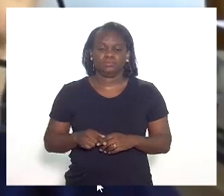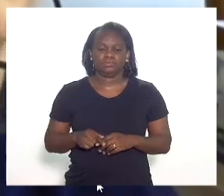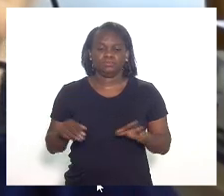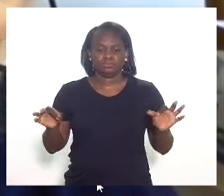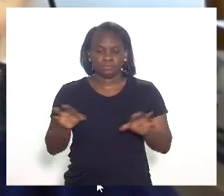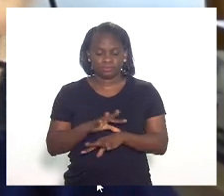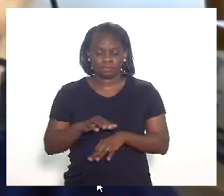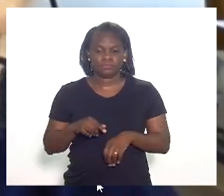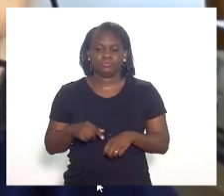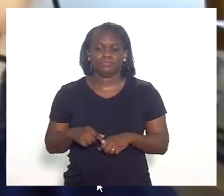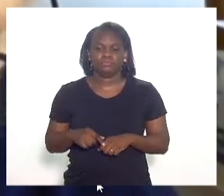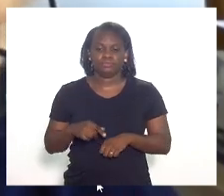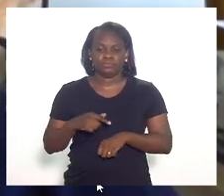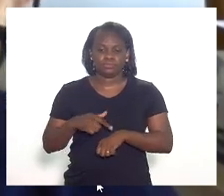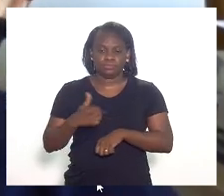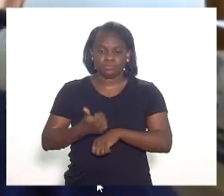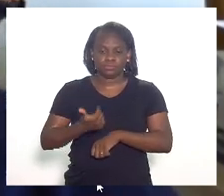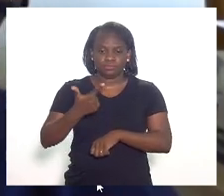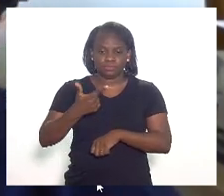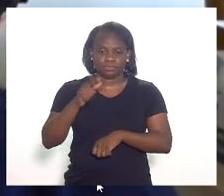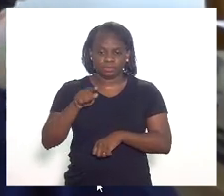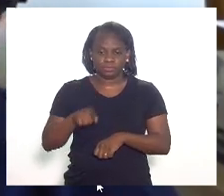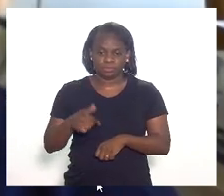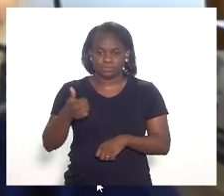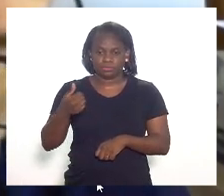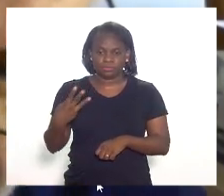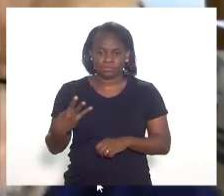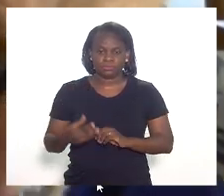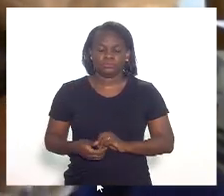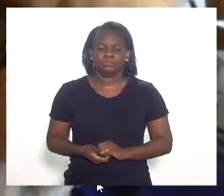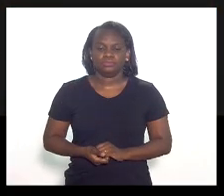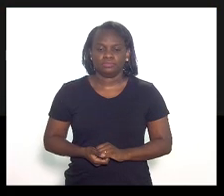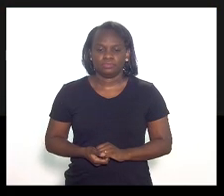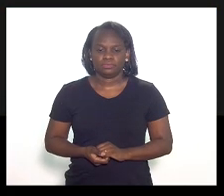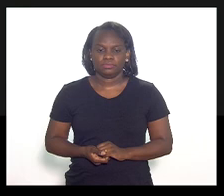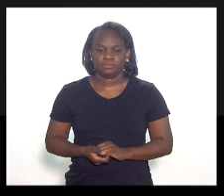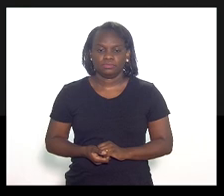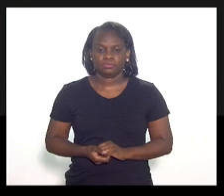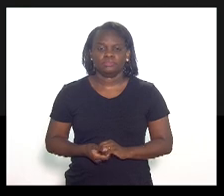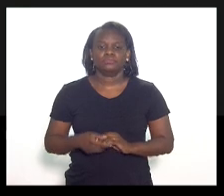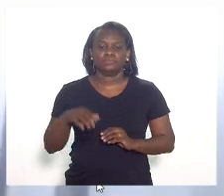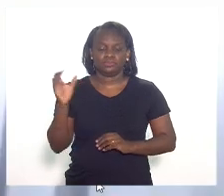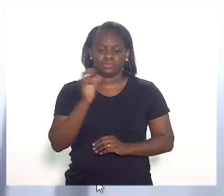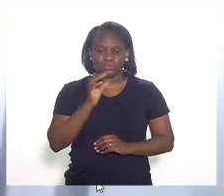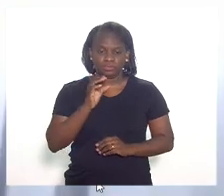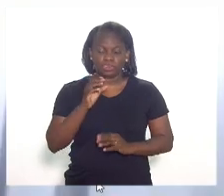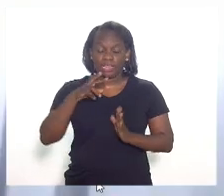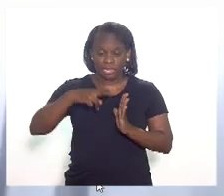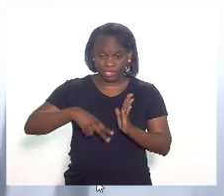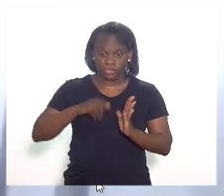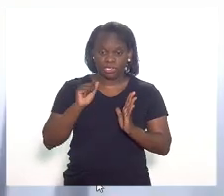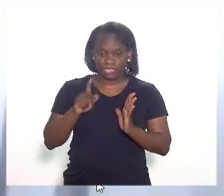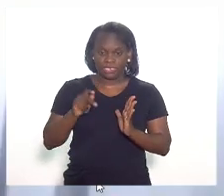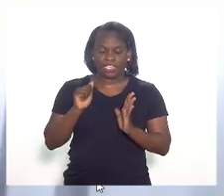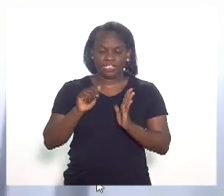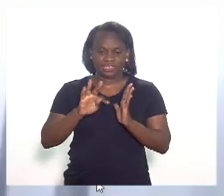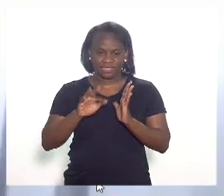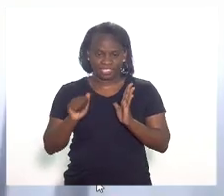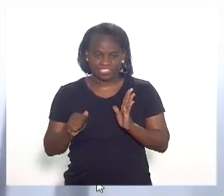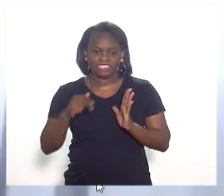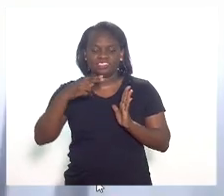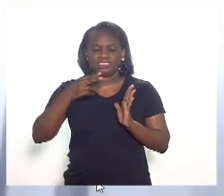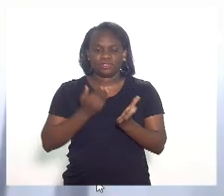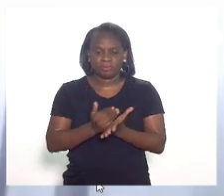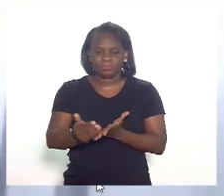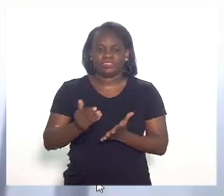encerrou-se às 12 horas e 13 minutos. Em regime de lida e aprovada a ata, passa-se